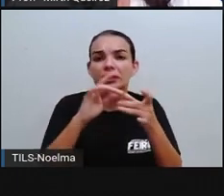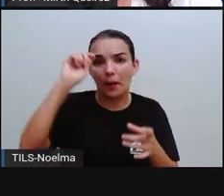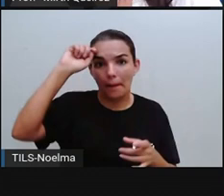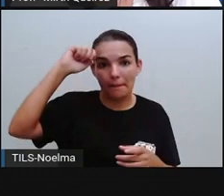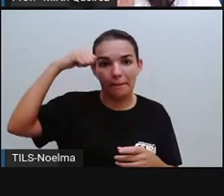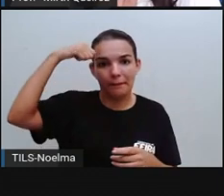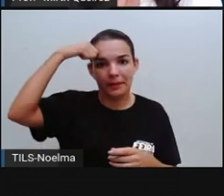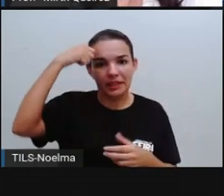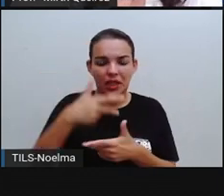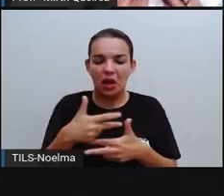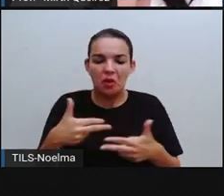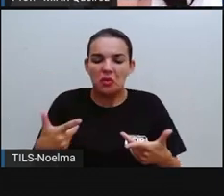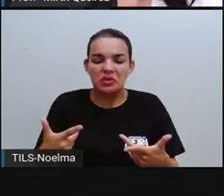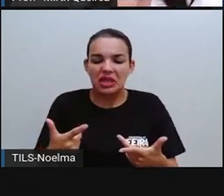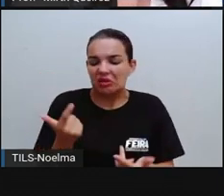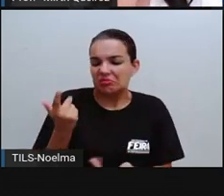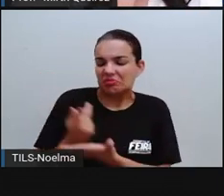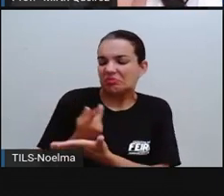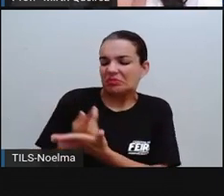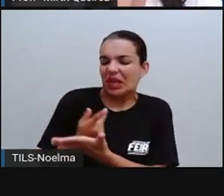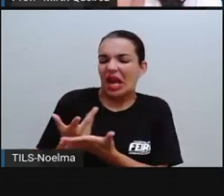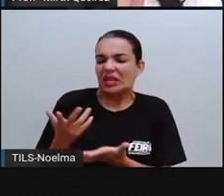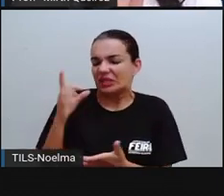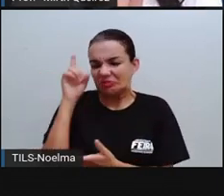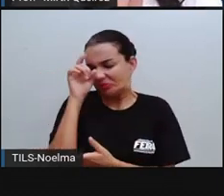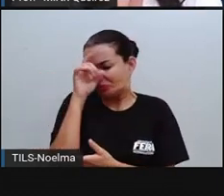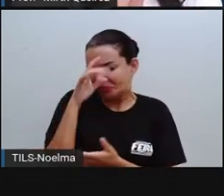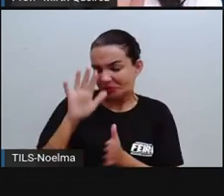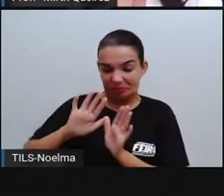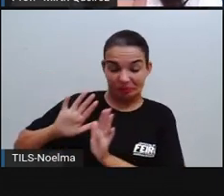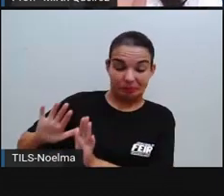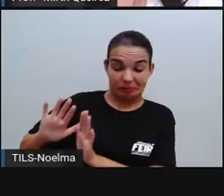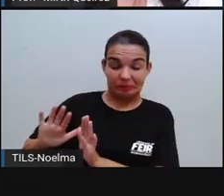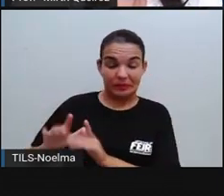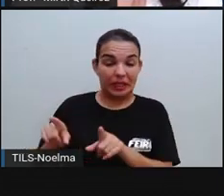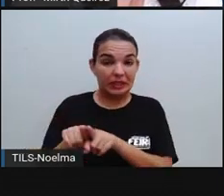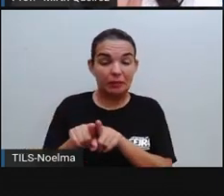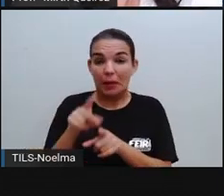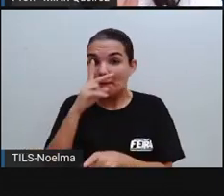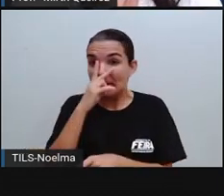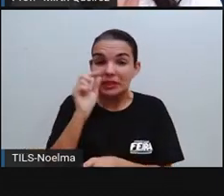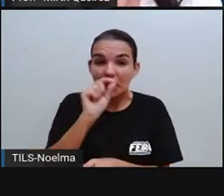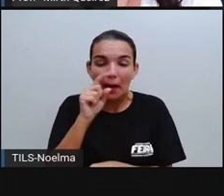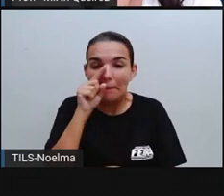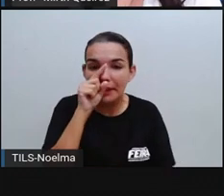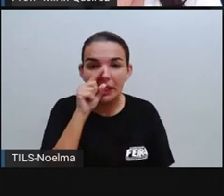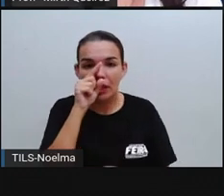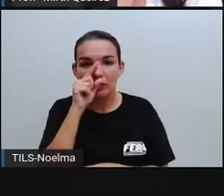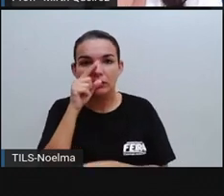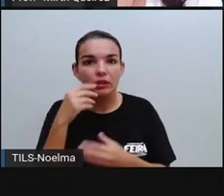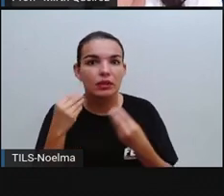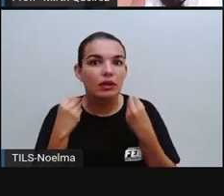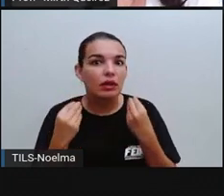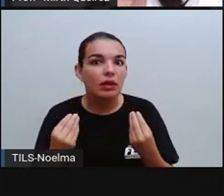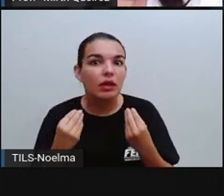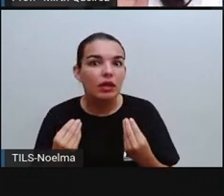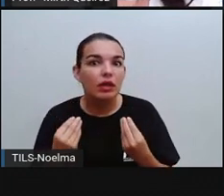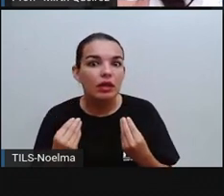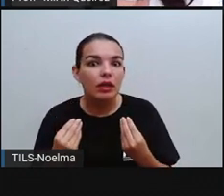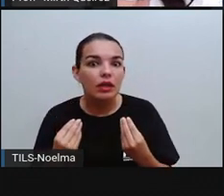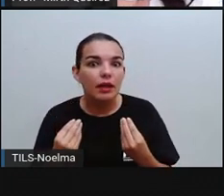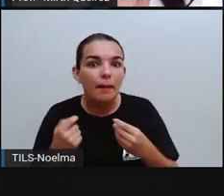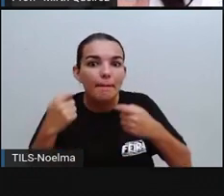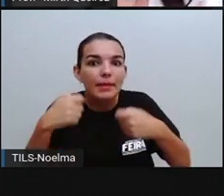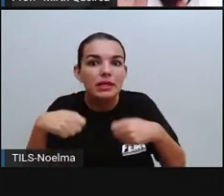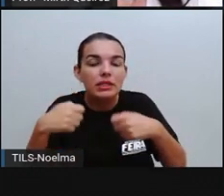desconfortável, desagradável, difícil e até perigosa. Então, ao invés da gente usar a coisa tá